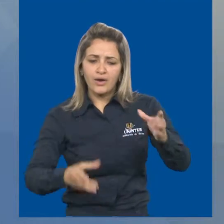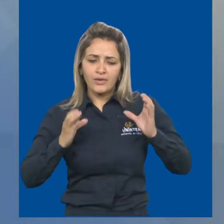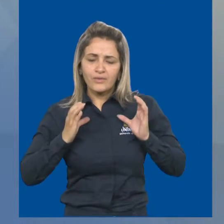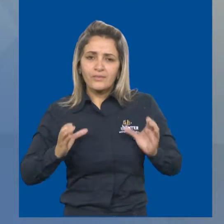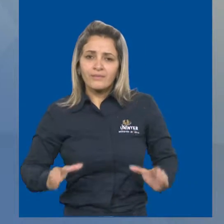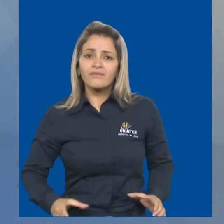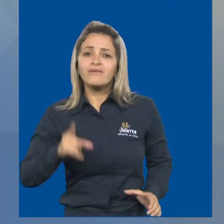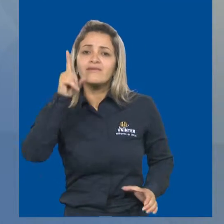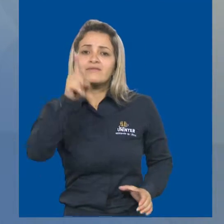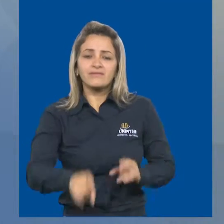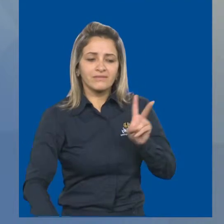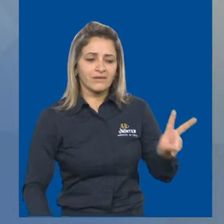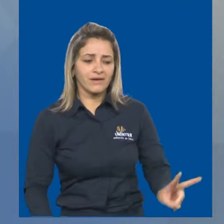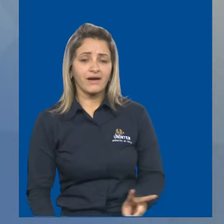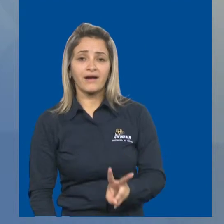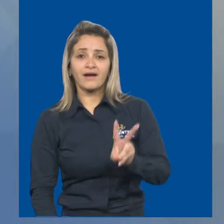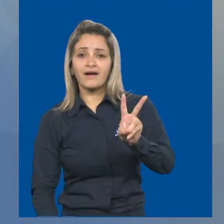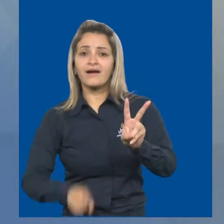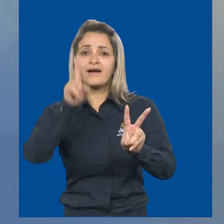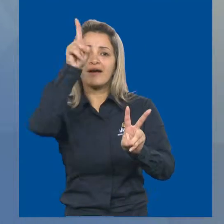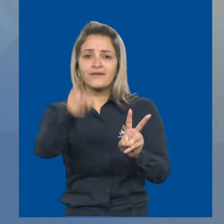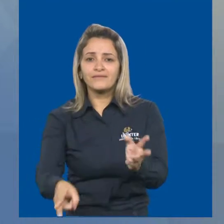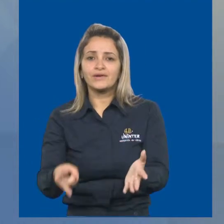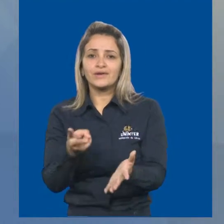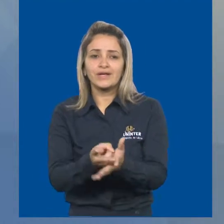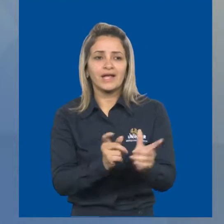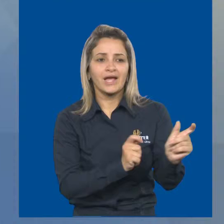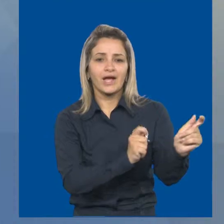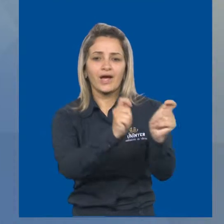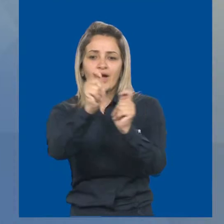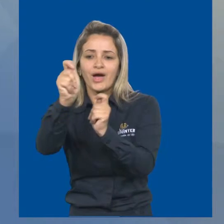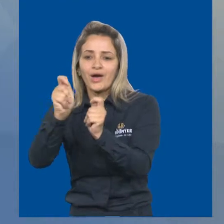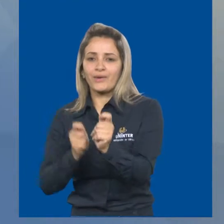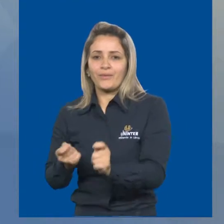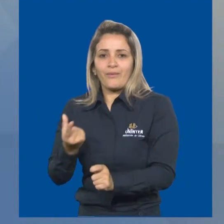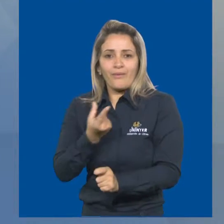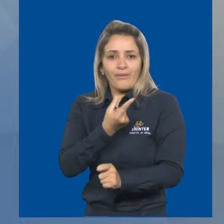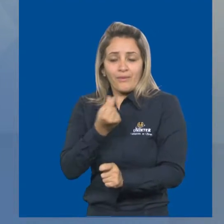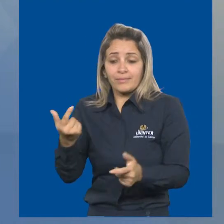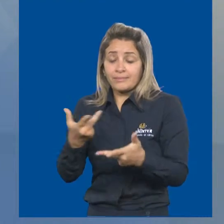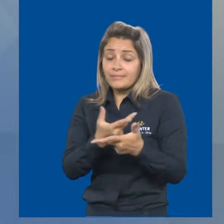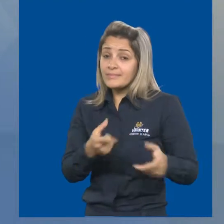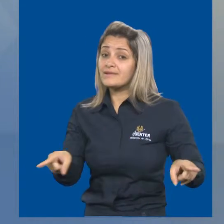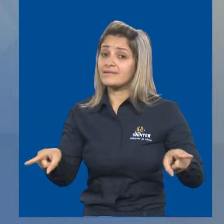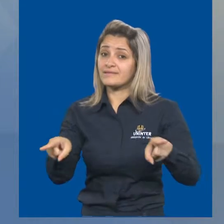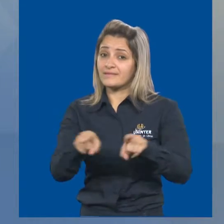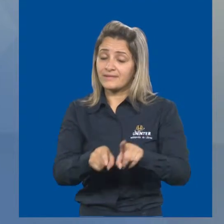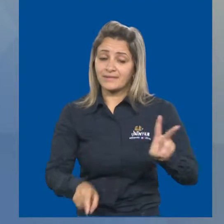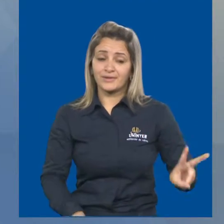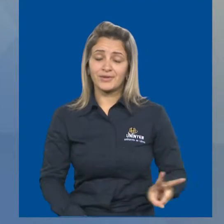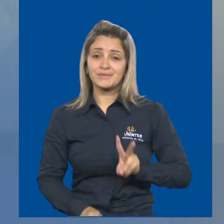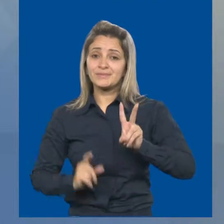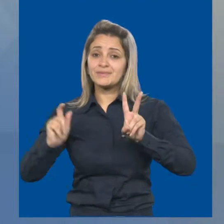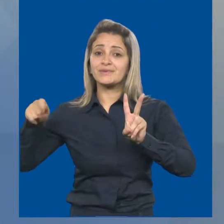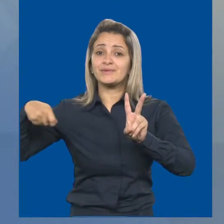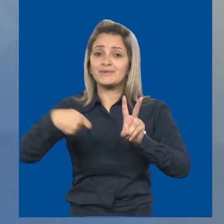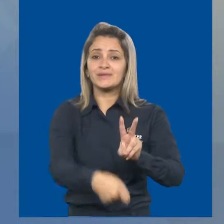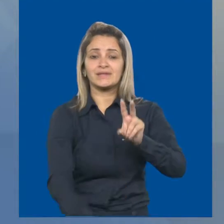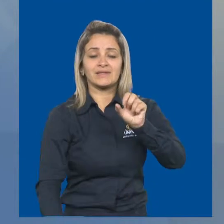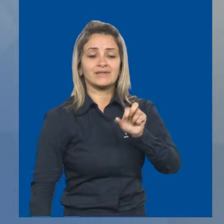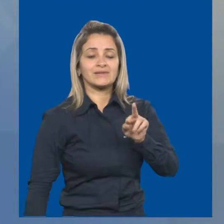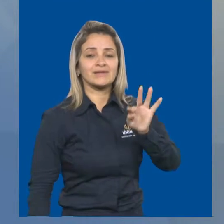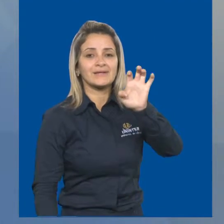reduzidos a hábitos de consumo, inclusive os valores relacionados à arte.